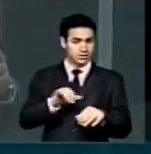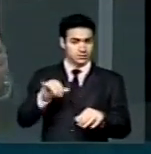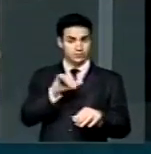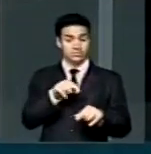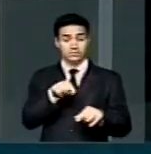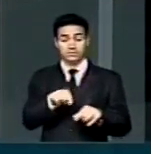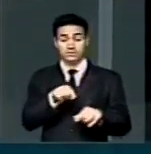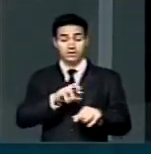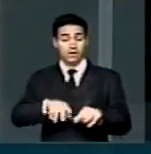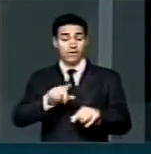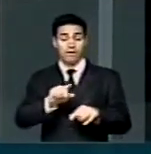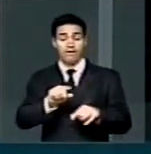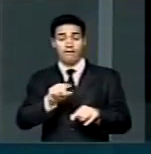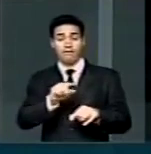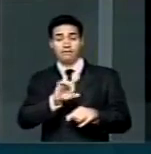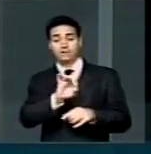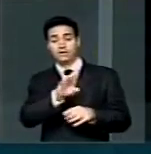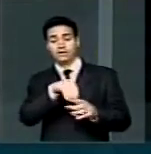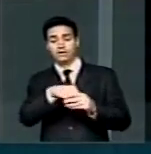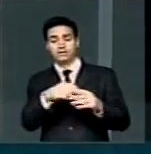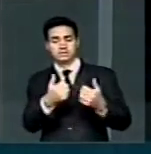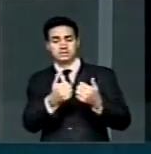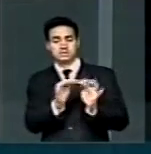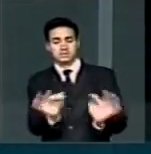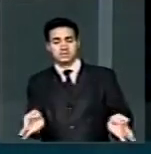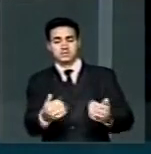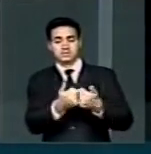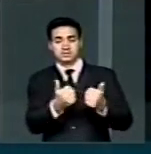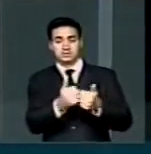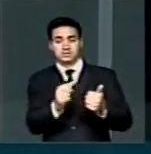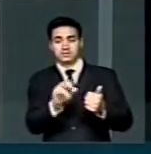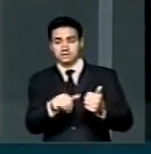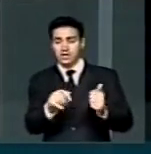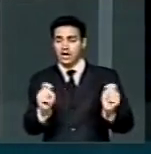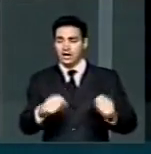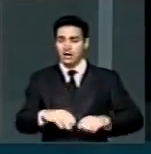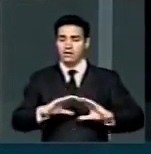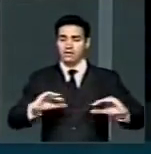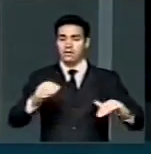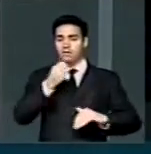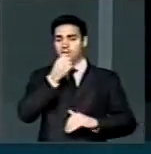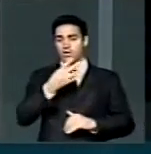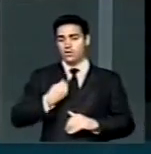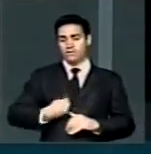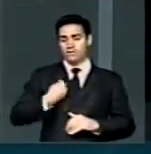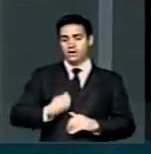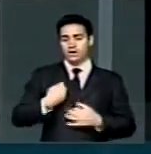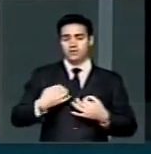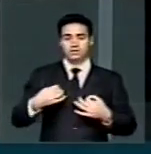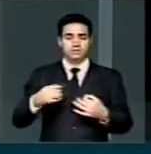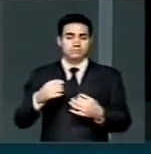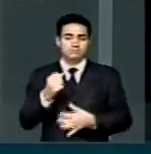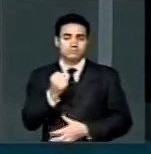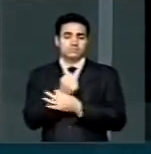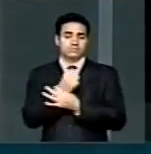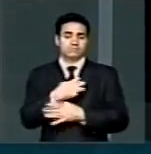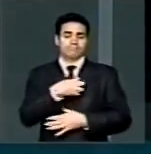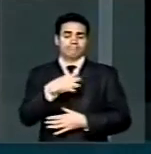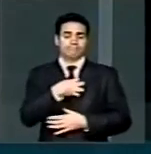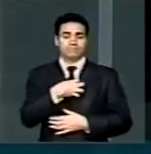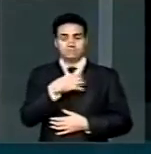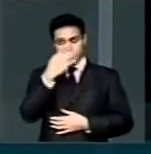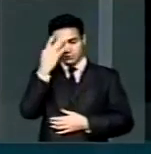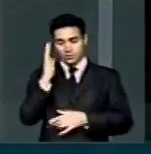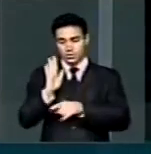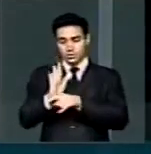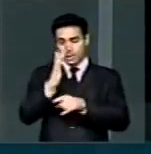só aquele veículo que vai dar conforto, vai dar dignidade vai dar segurança para